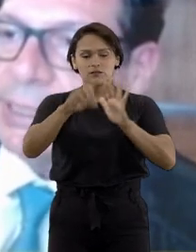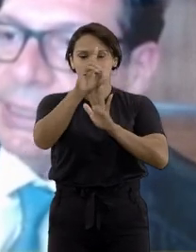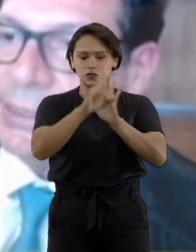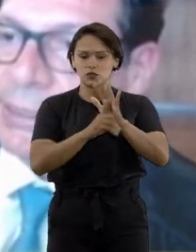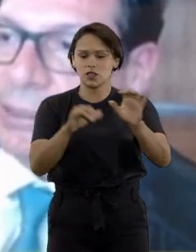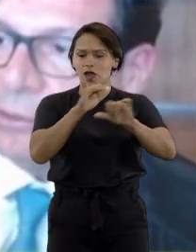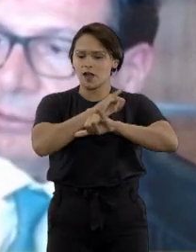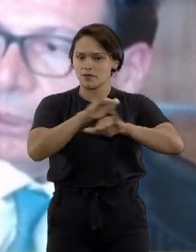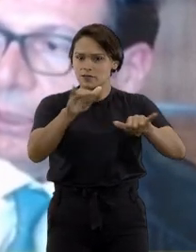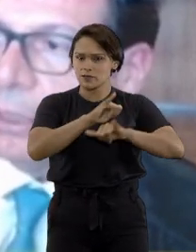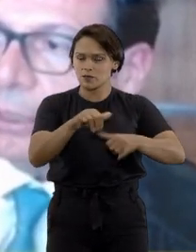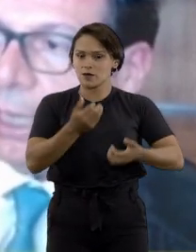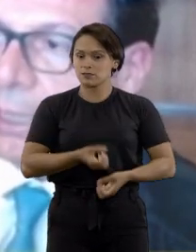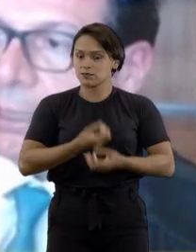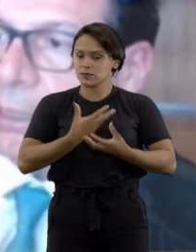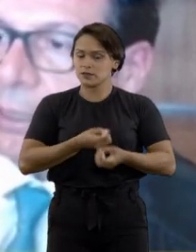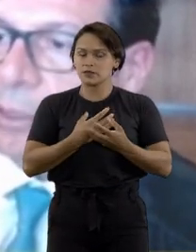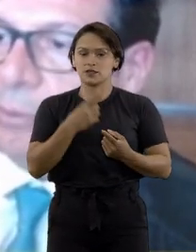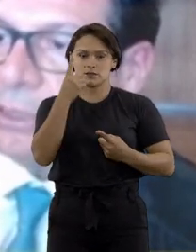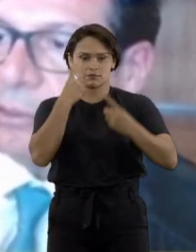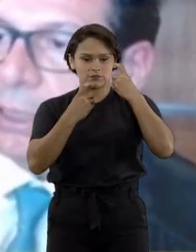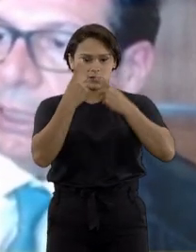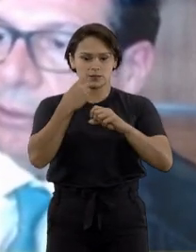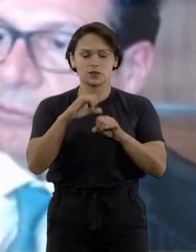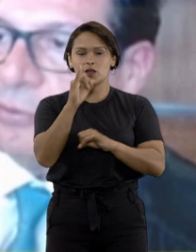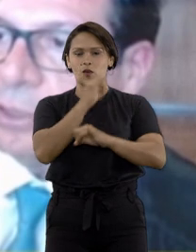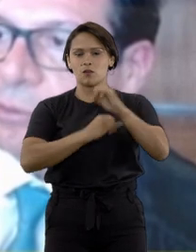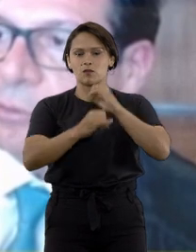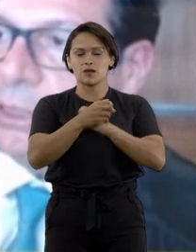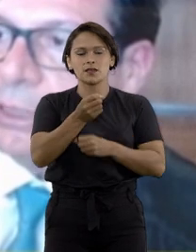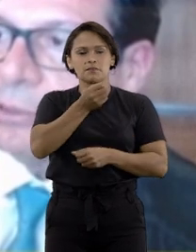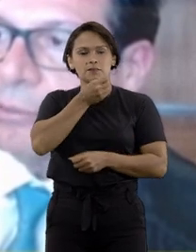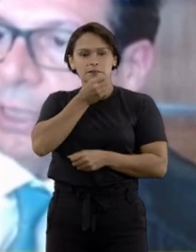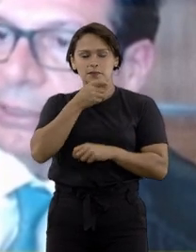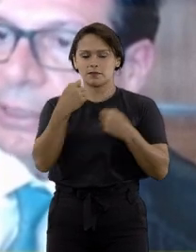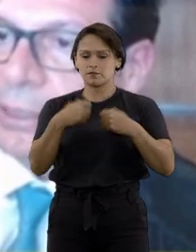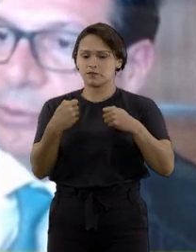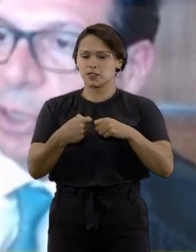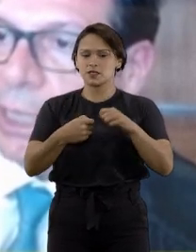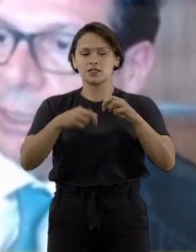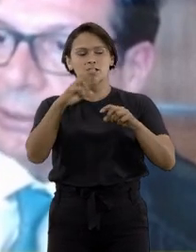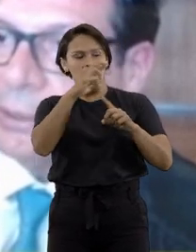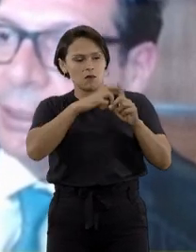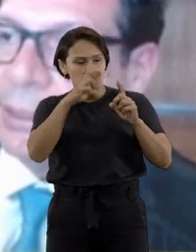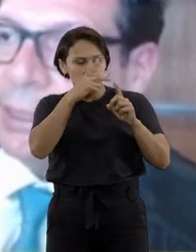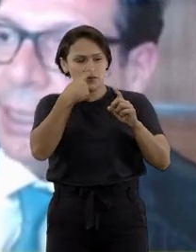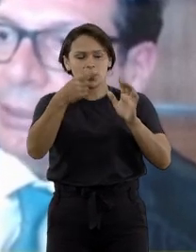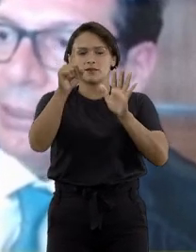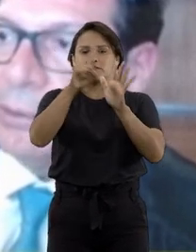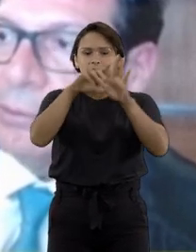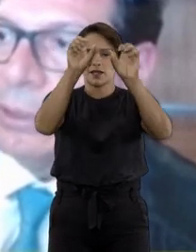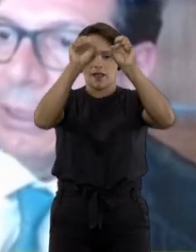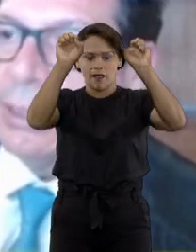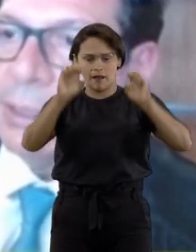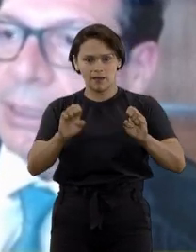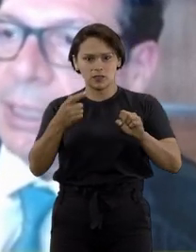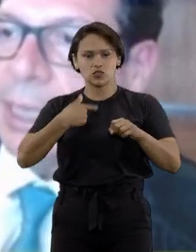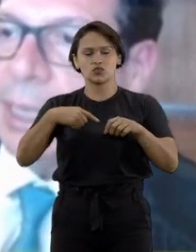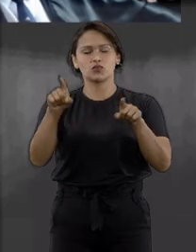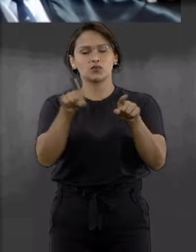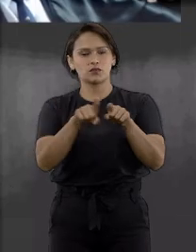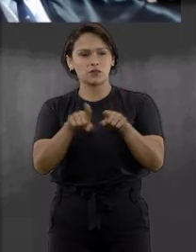informação e à manifestação de expressão por meio da imprensa devem observar requisitos como o compromisso ético com a informação